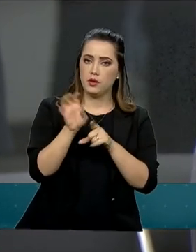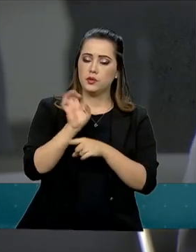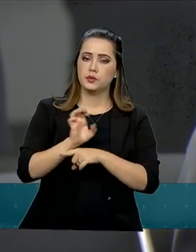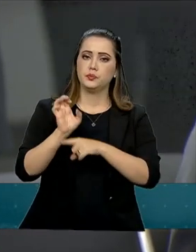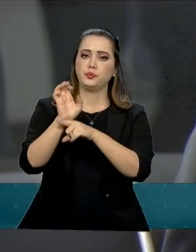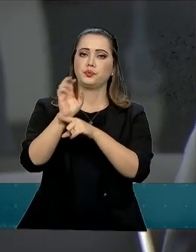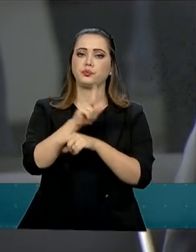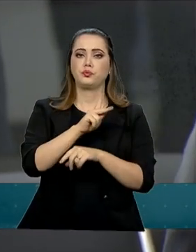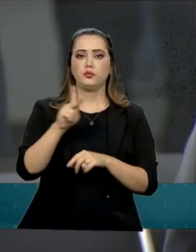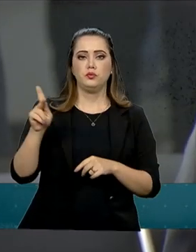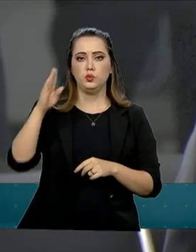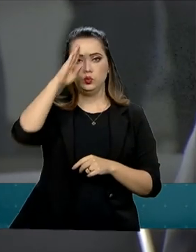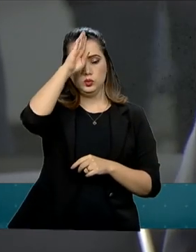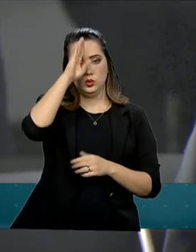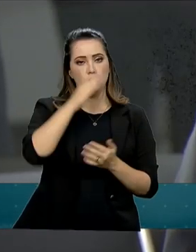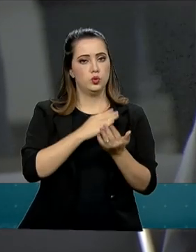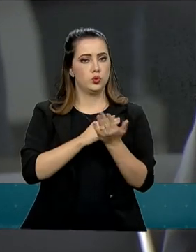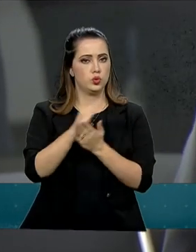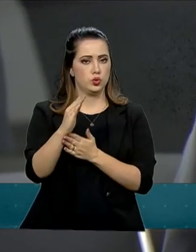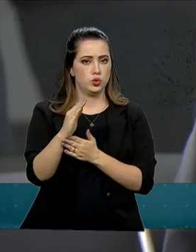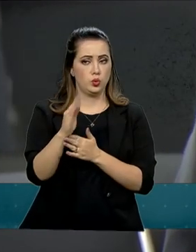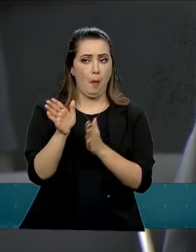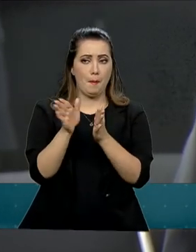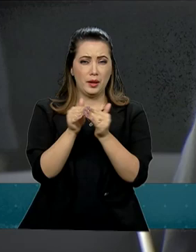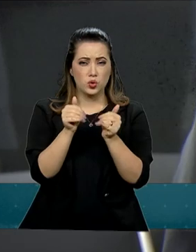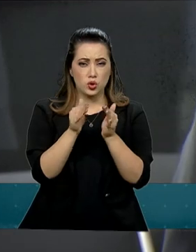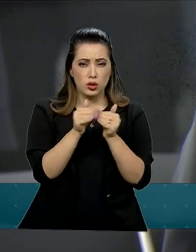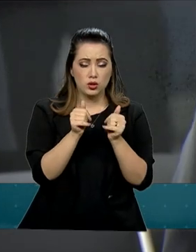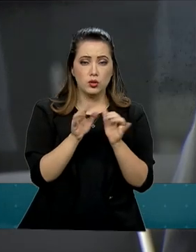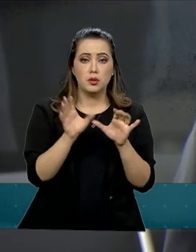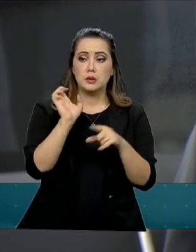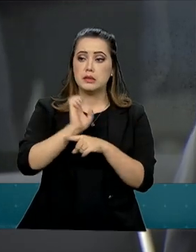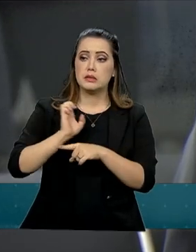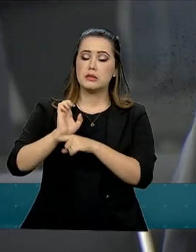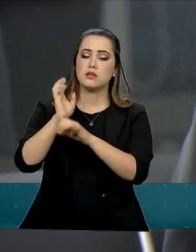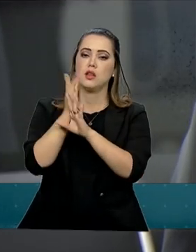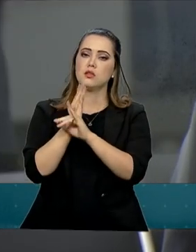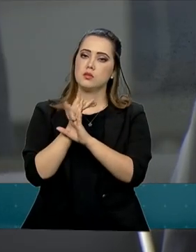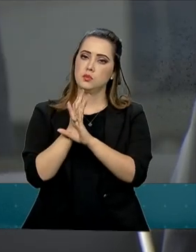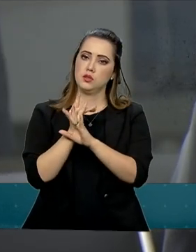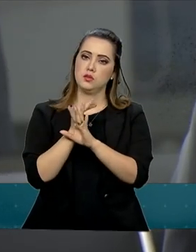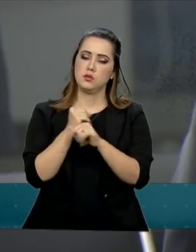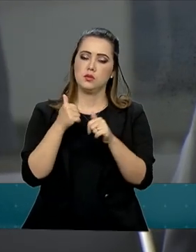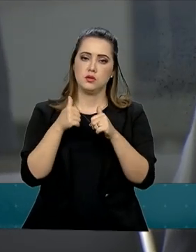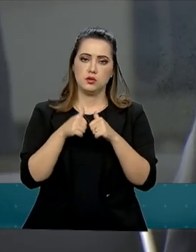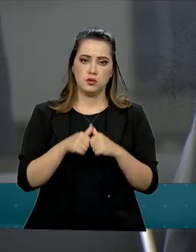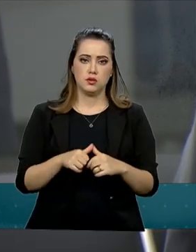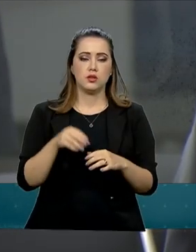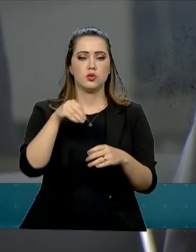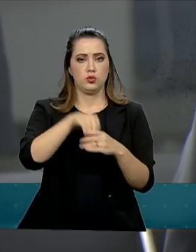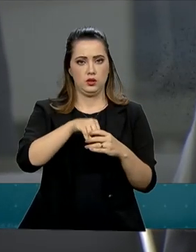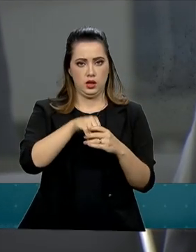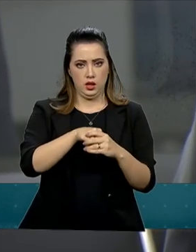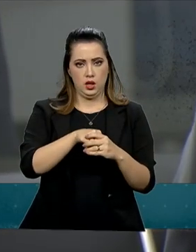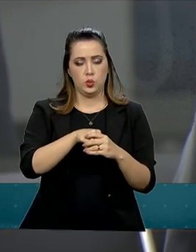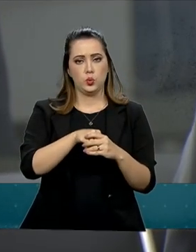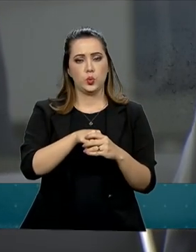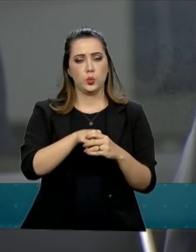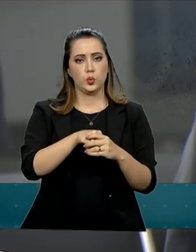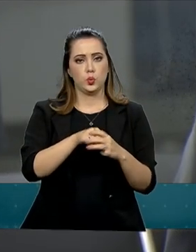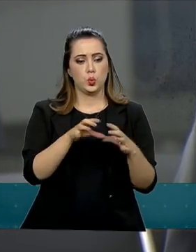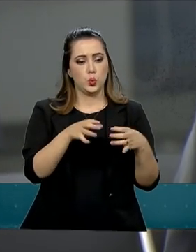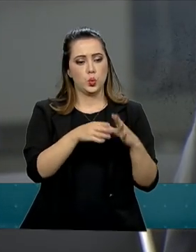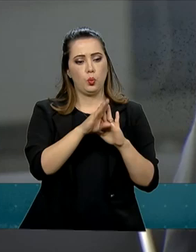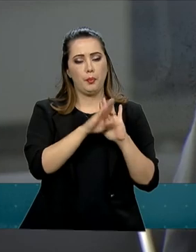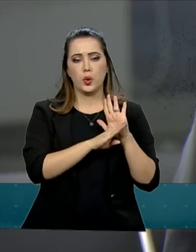O presidente continua fazendo apelo para que estados e municípios estejam incluídos na reforma da Previdência?